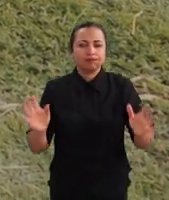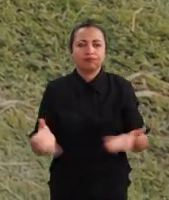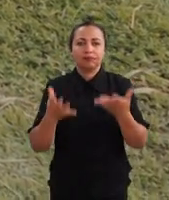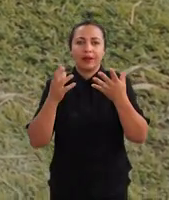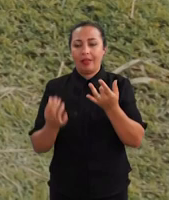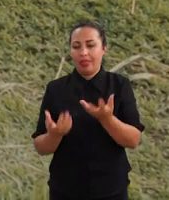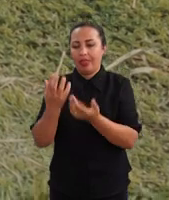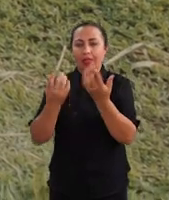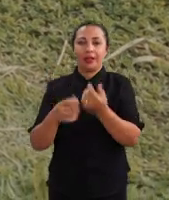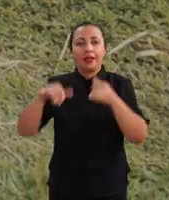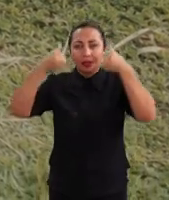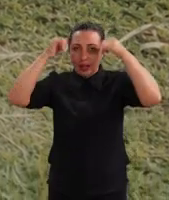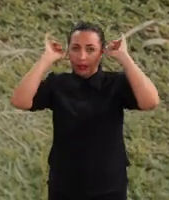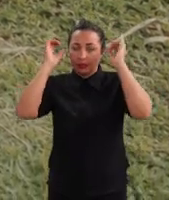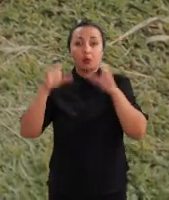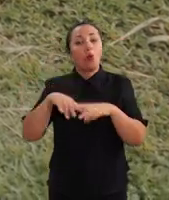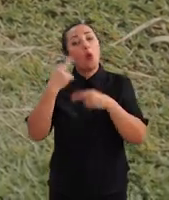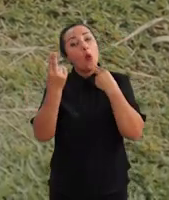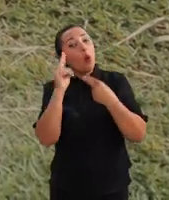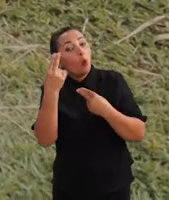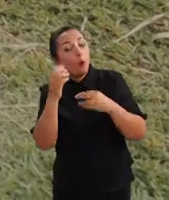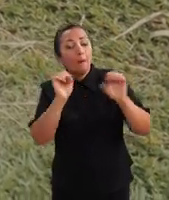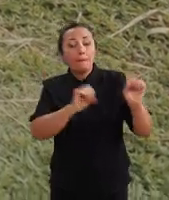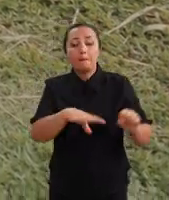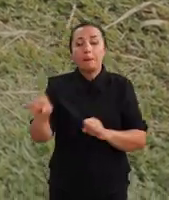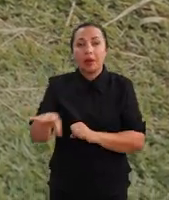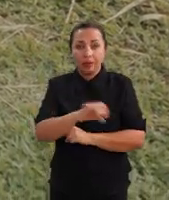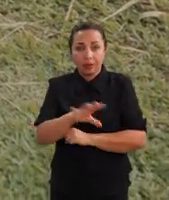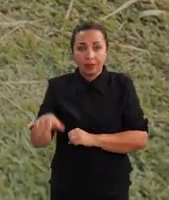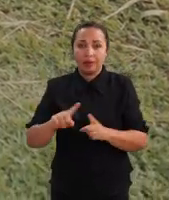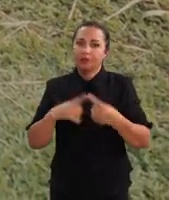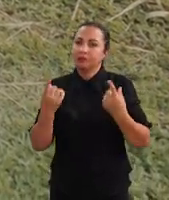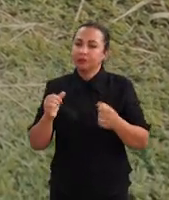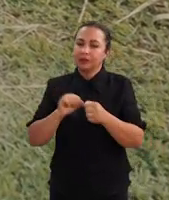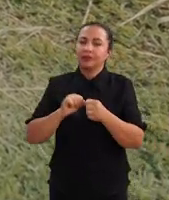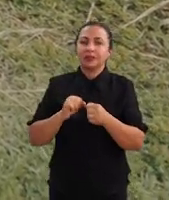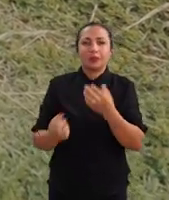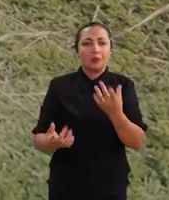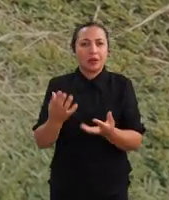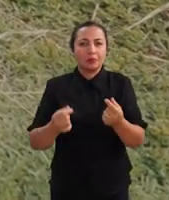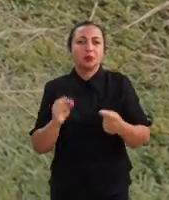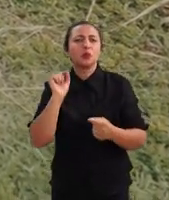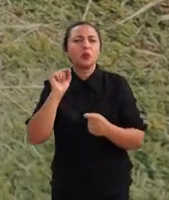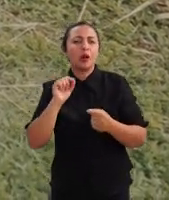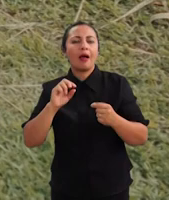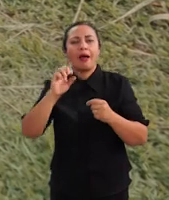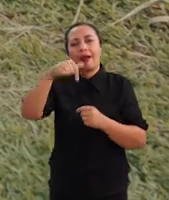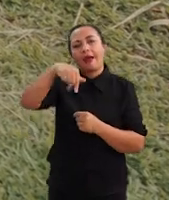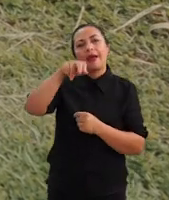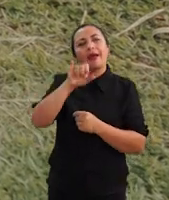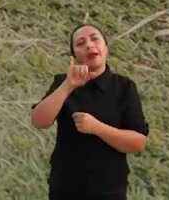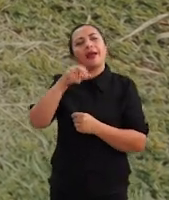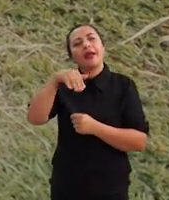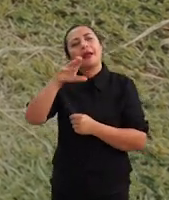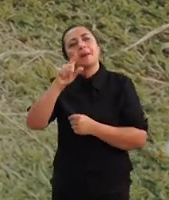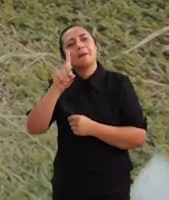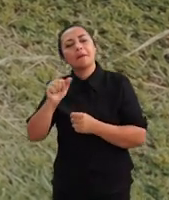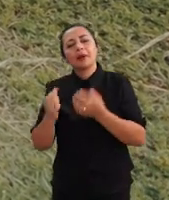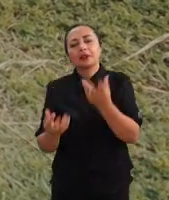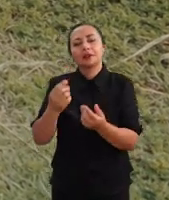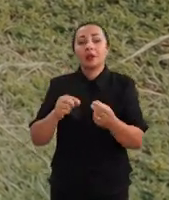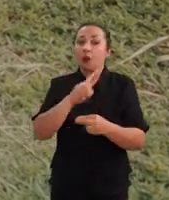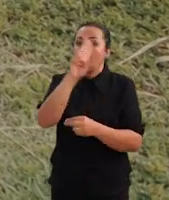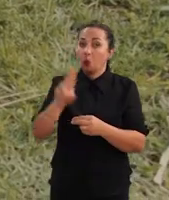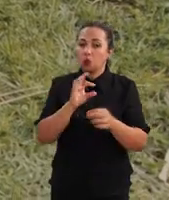gramíneas, para gato se alimentar, ou então para plantar alguma coisa. Então ele vai fazer uma queimada. O que é queimada? Queimada é o uso do fogo de